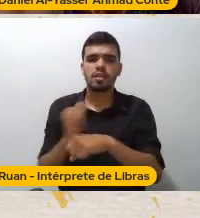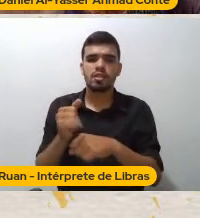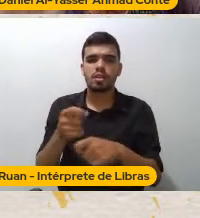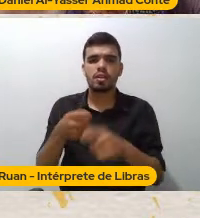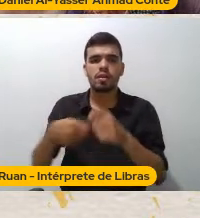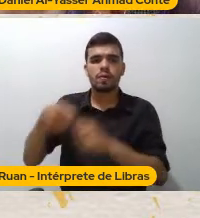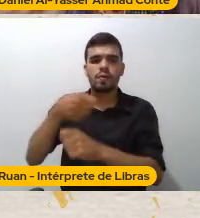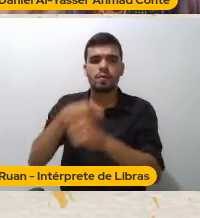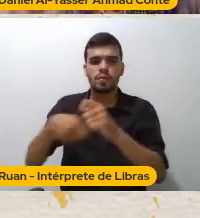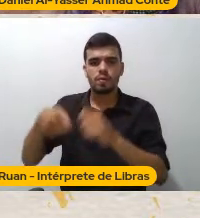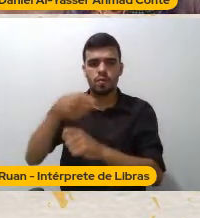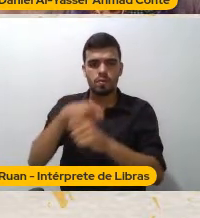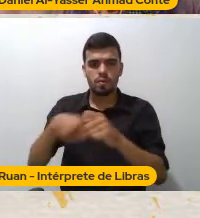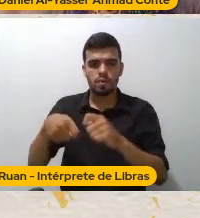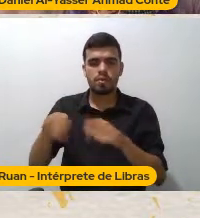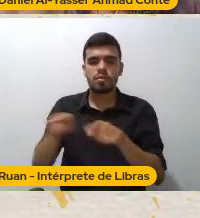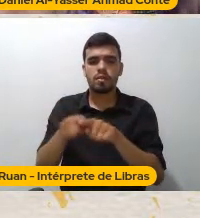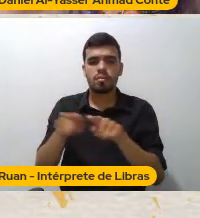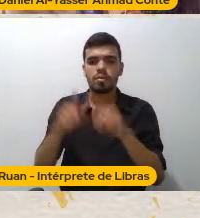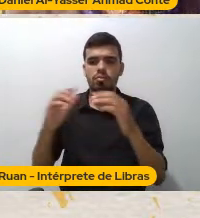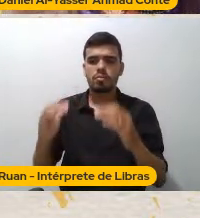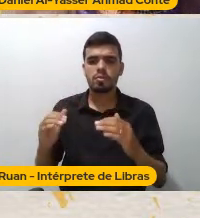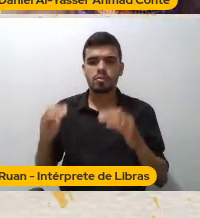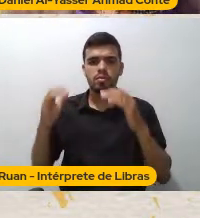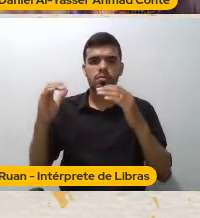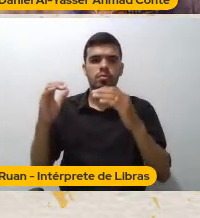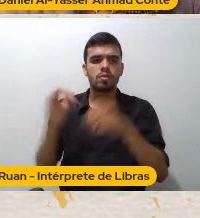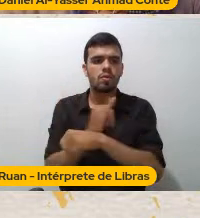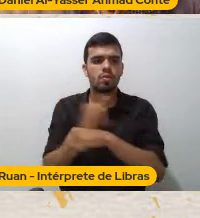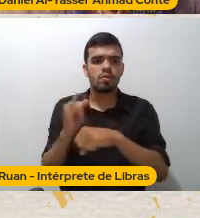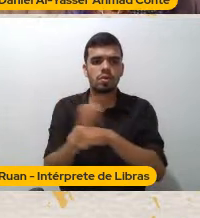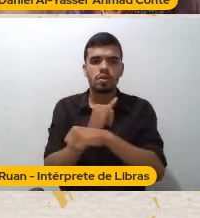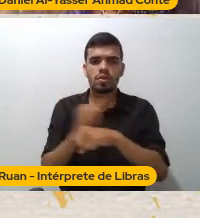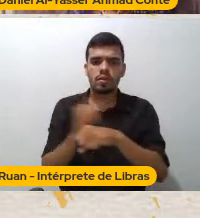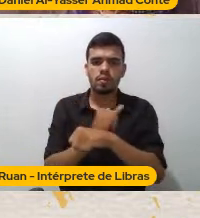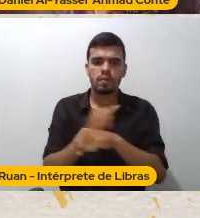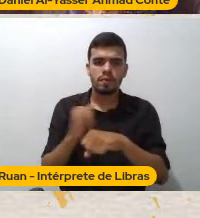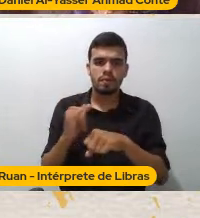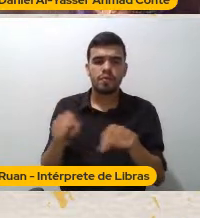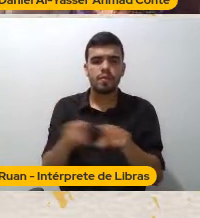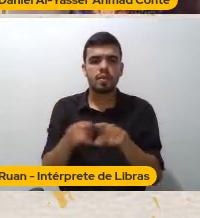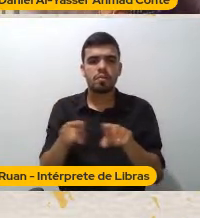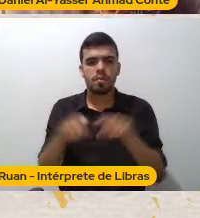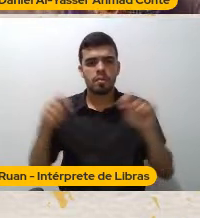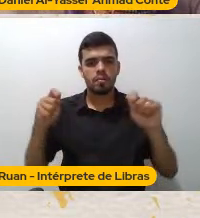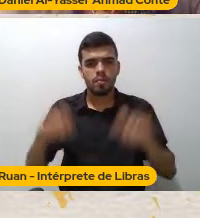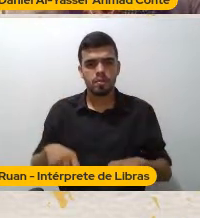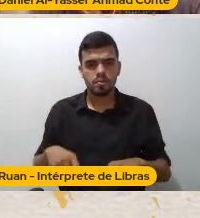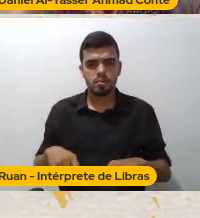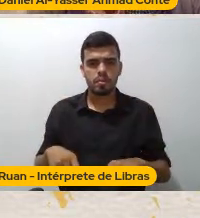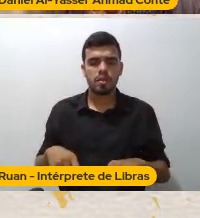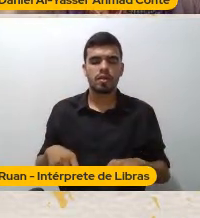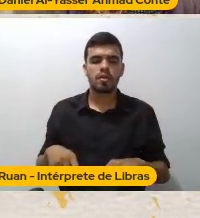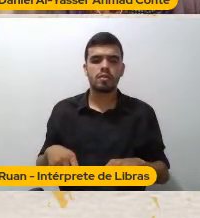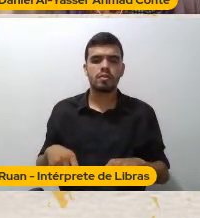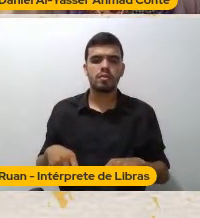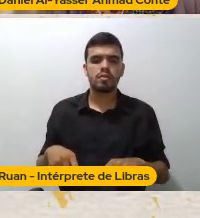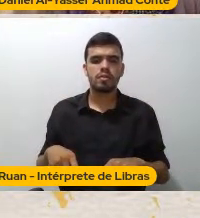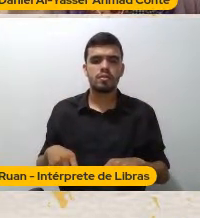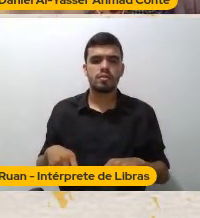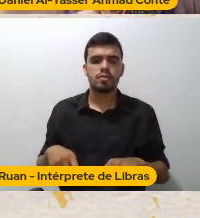de dominação E as estratégias De possibilidades De possessão do outro